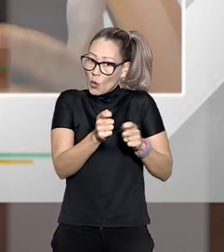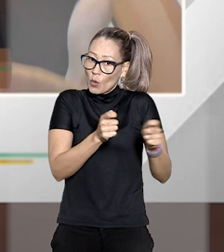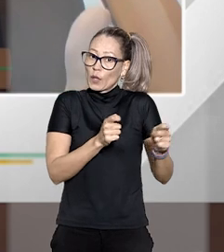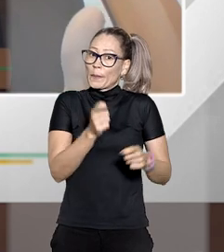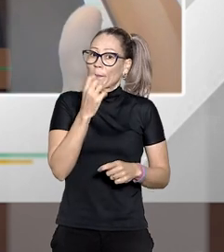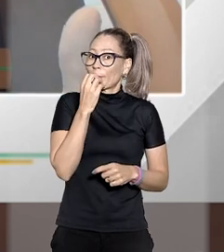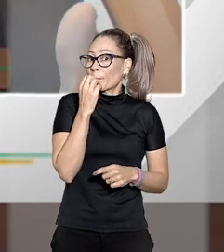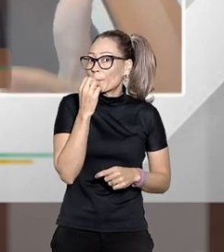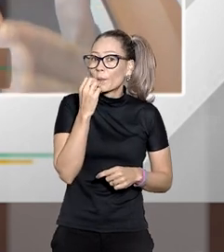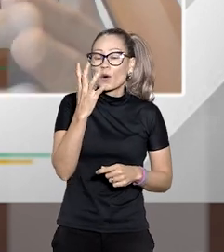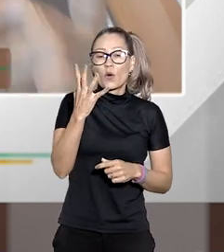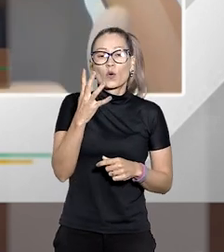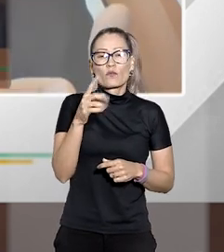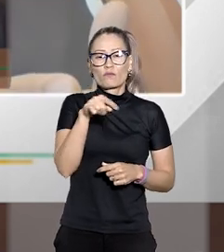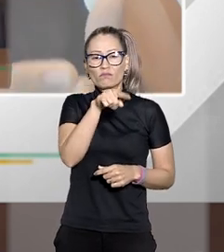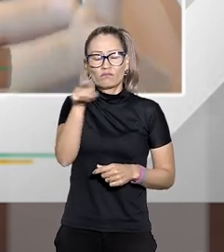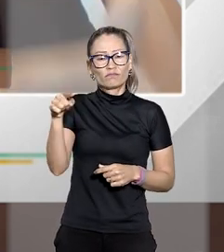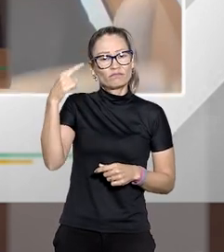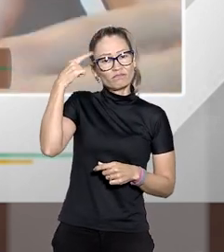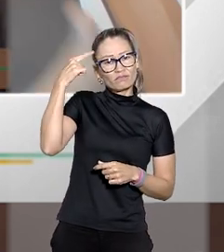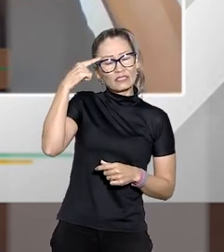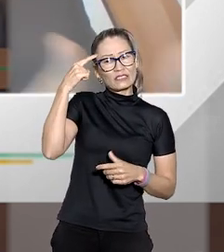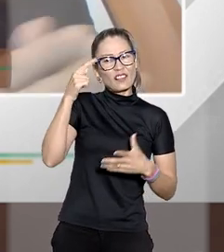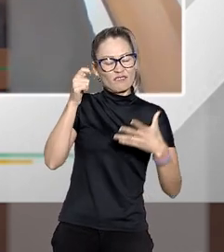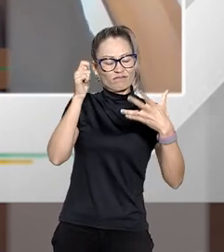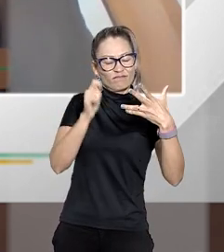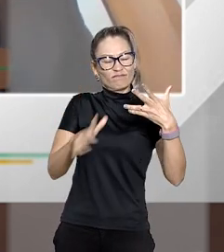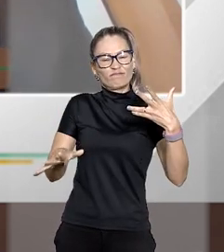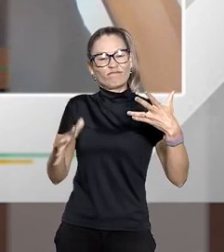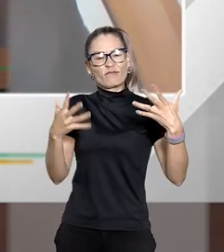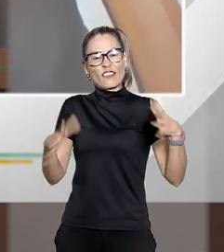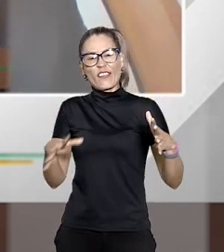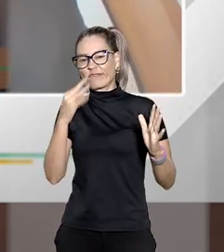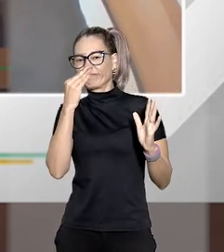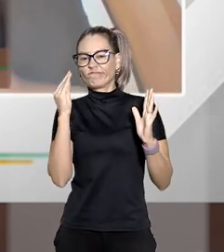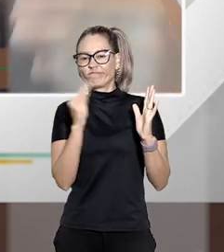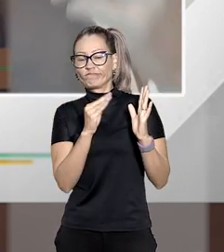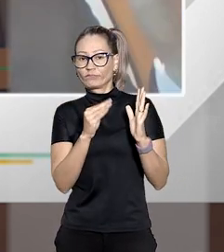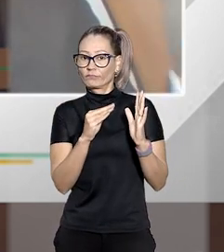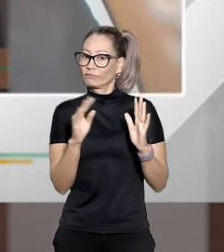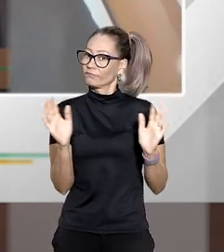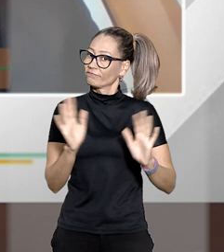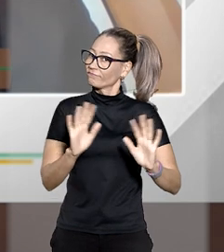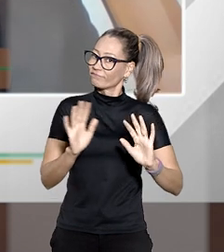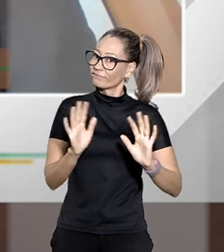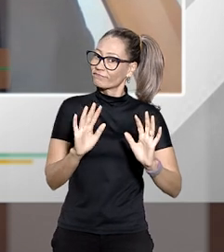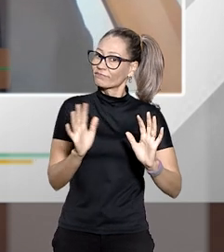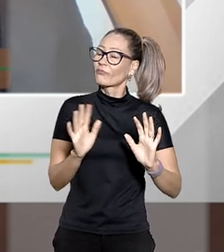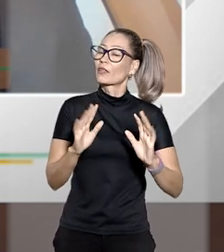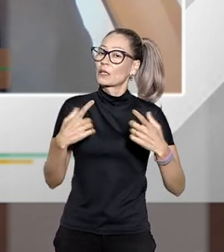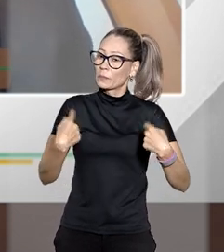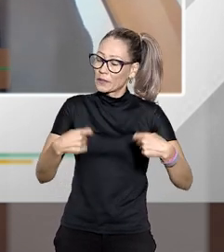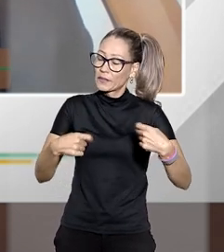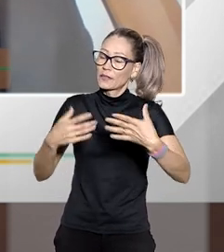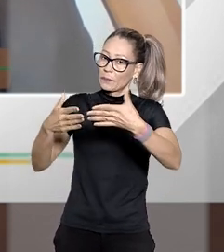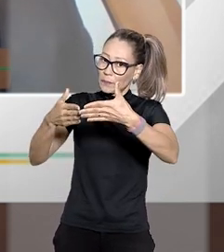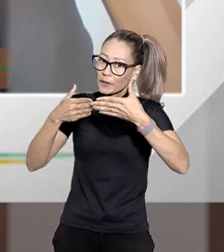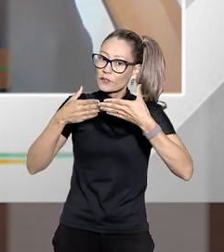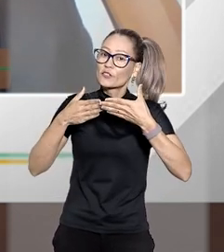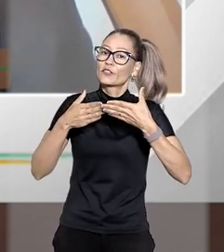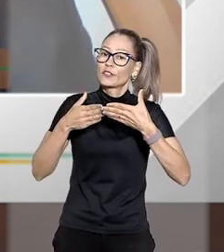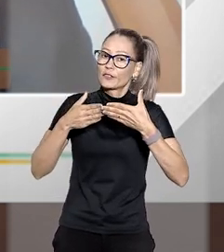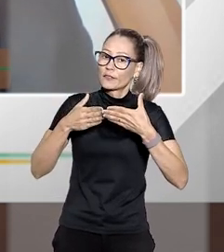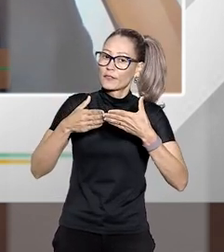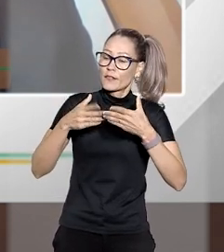então se vocês ainda assim cismam em não seguir a jurisprudência do STJ caberá então um pedido de